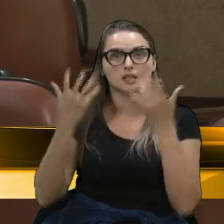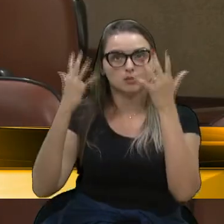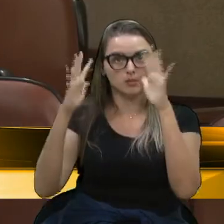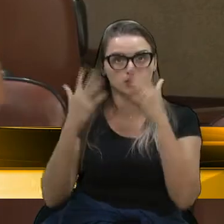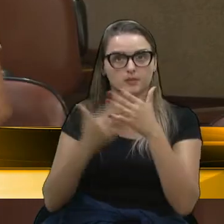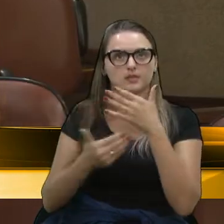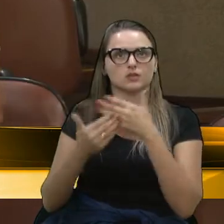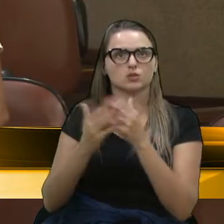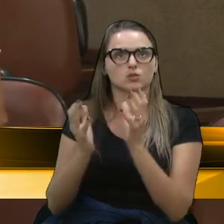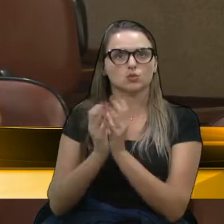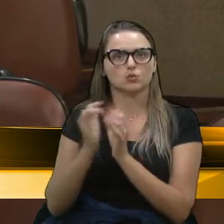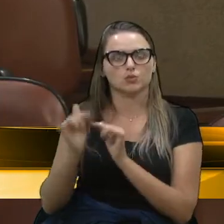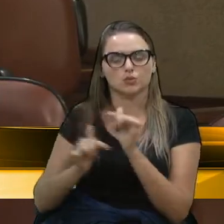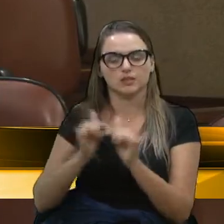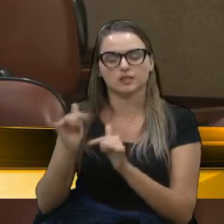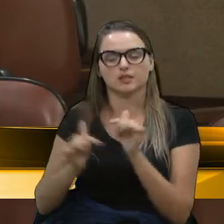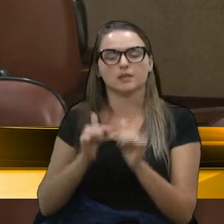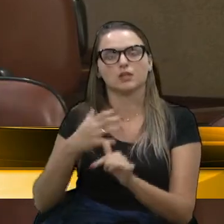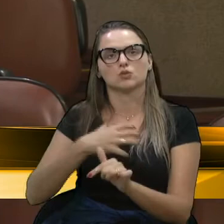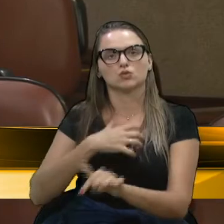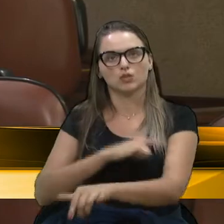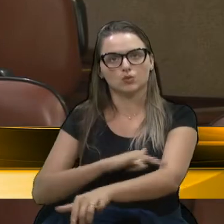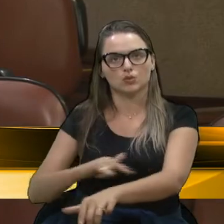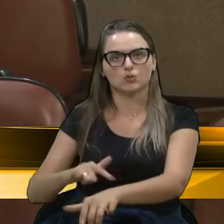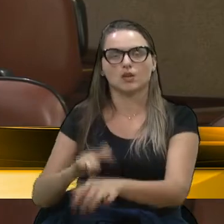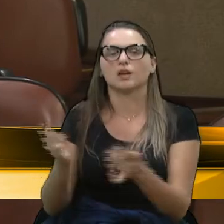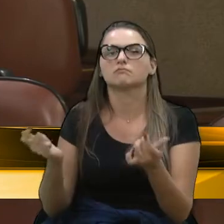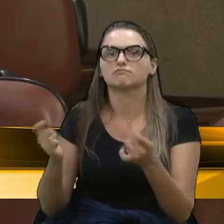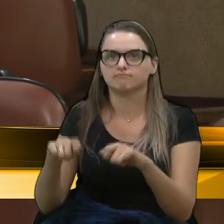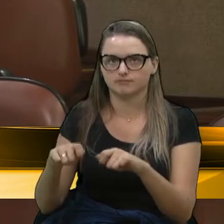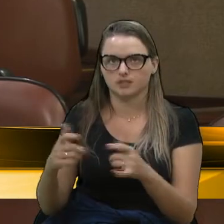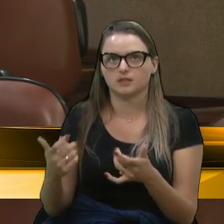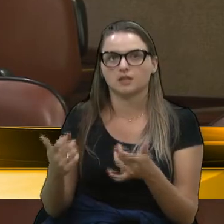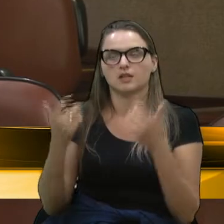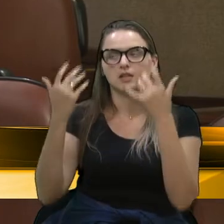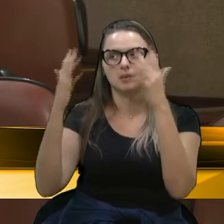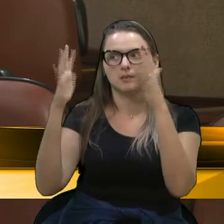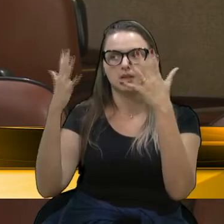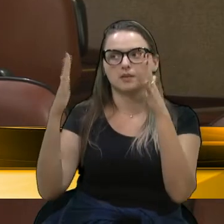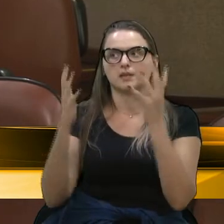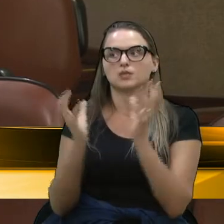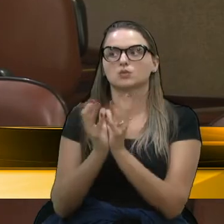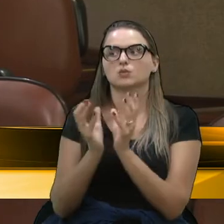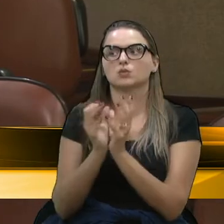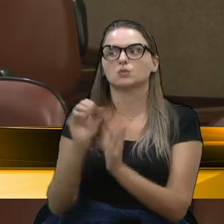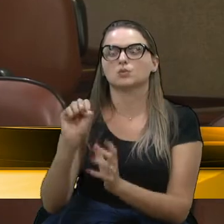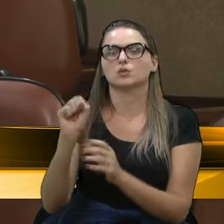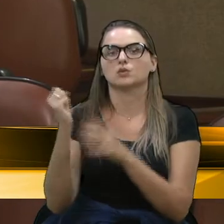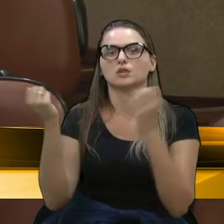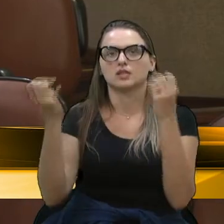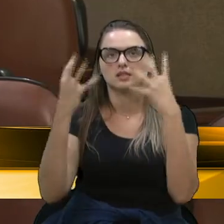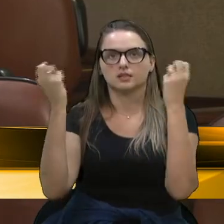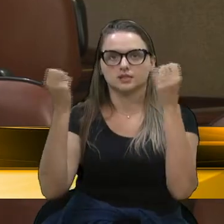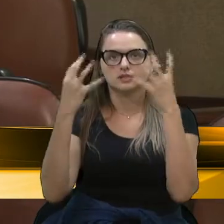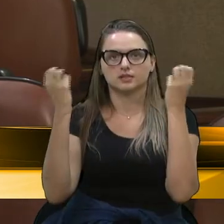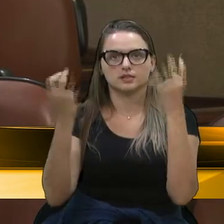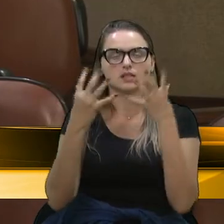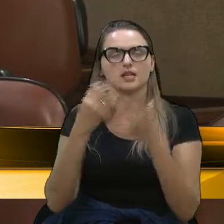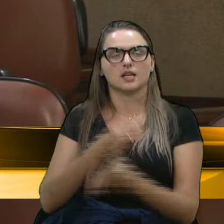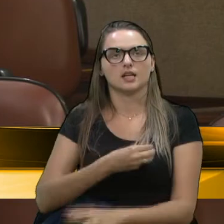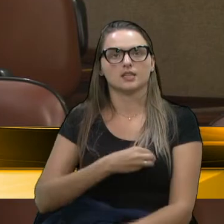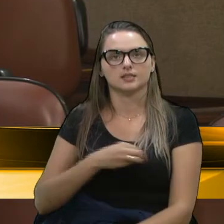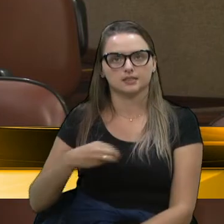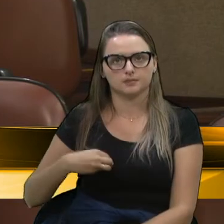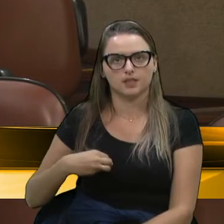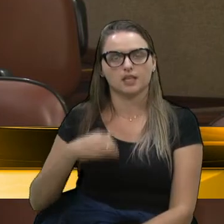bombeiros, que trabalharam também de forma educada, queriam parabenizar o pessoal da SAMU, da ambulância, as médicas também, foram de